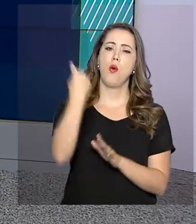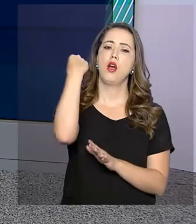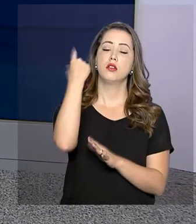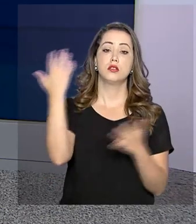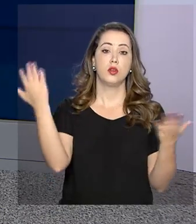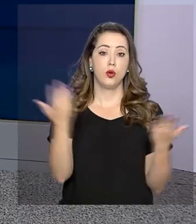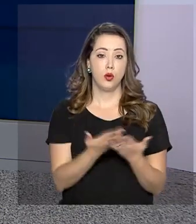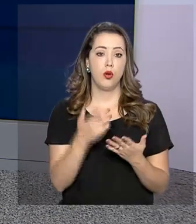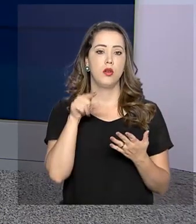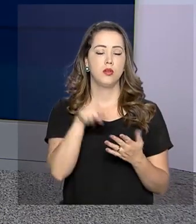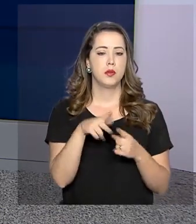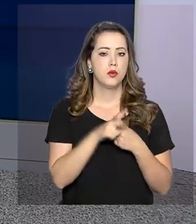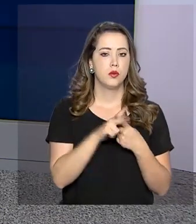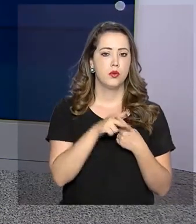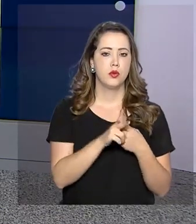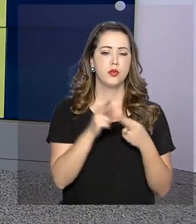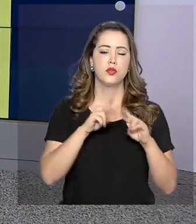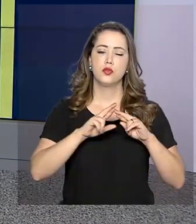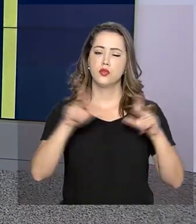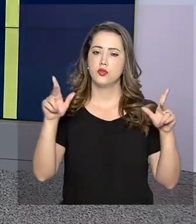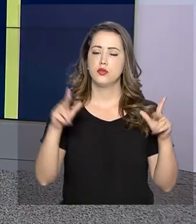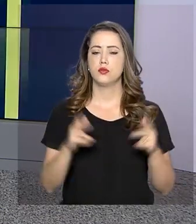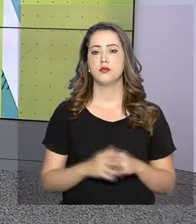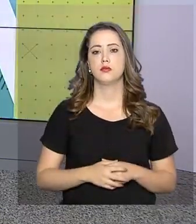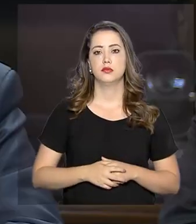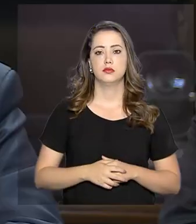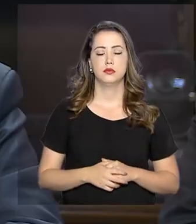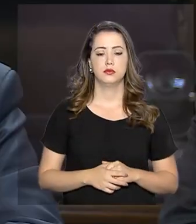e a medida vem para corrigir as distorções.